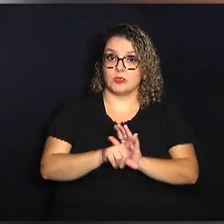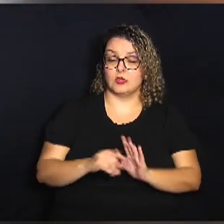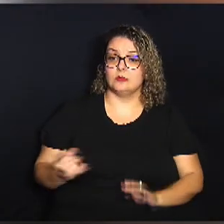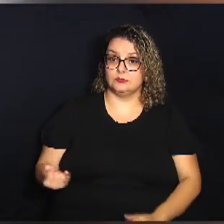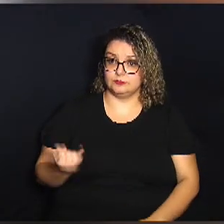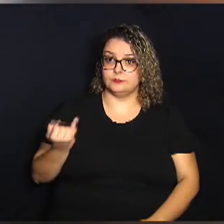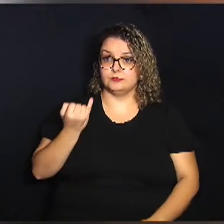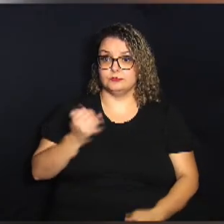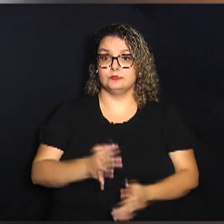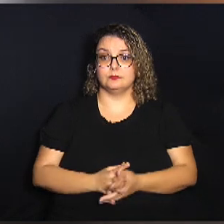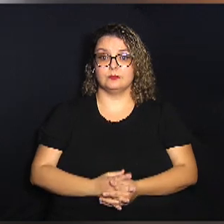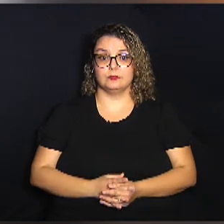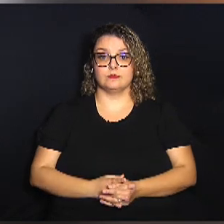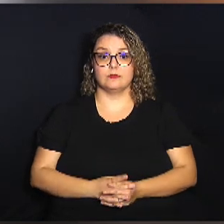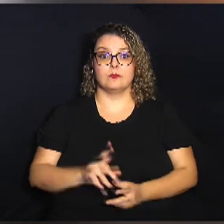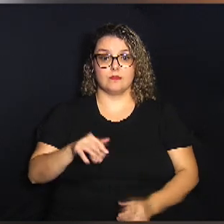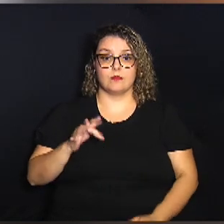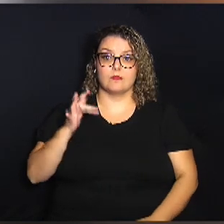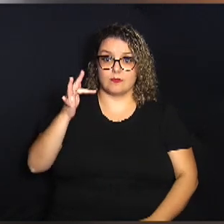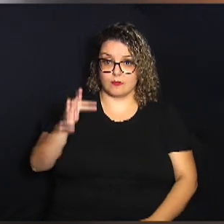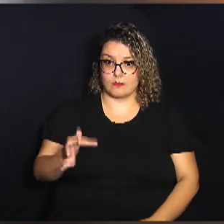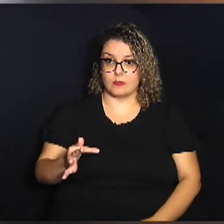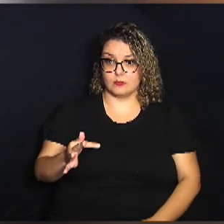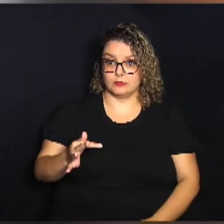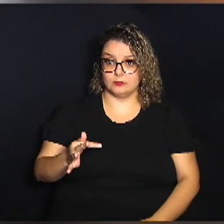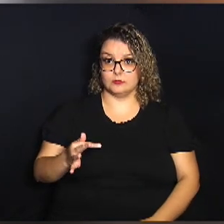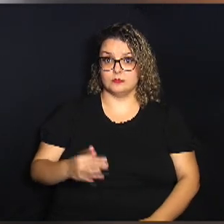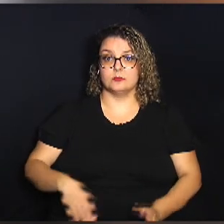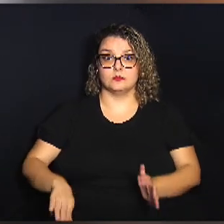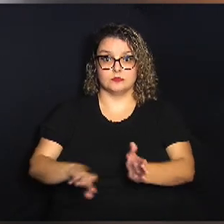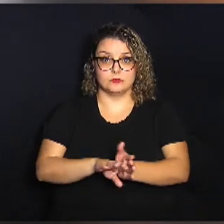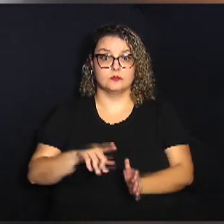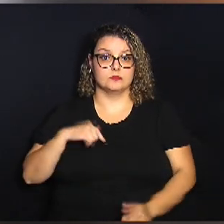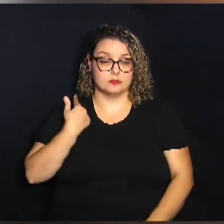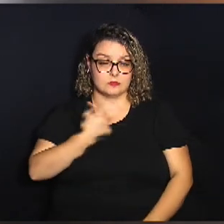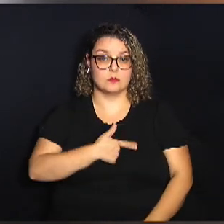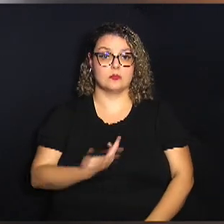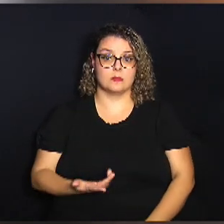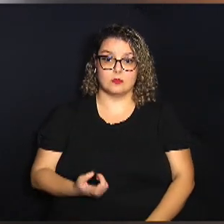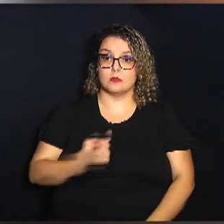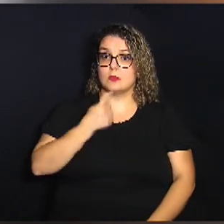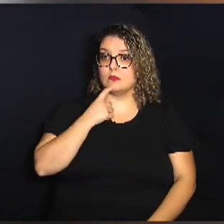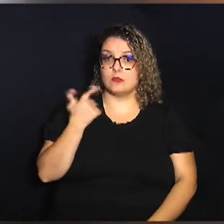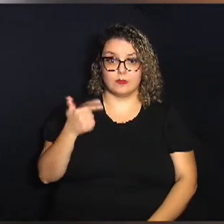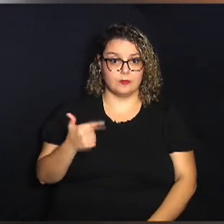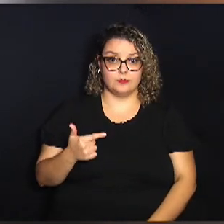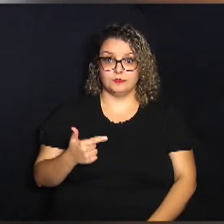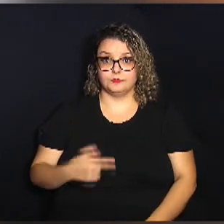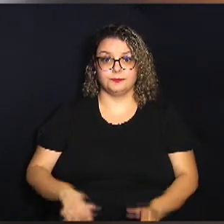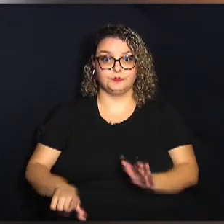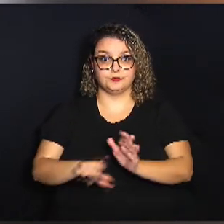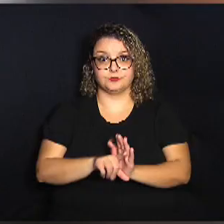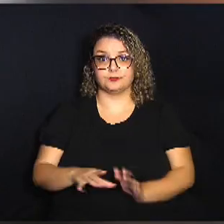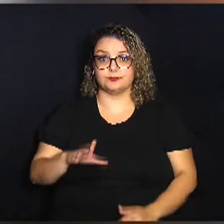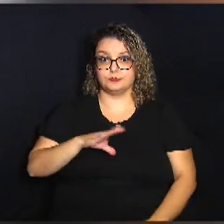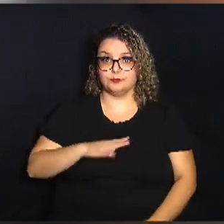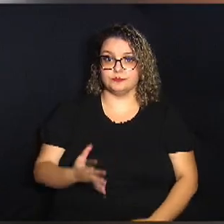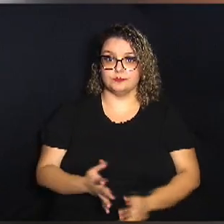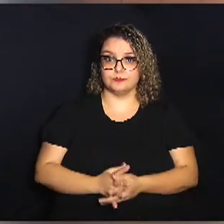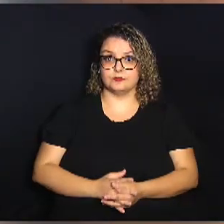porque é o futuro batendo a nossa porta e Campinas ainda não tinha uma lei municipal para